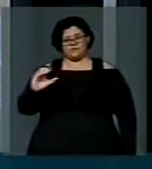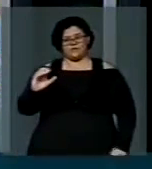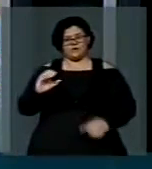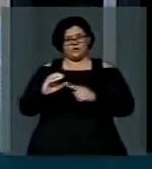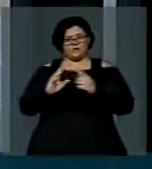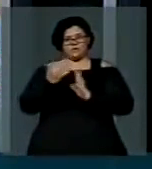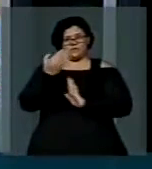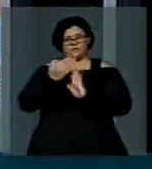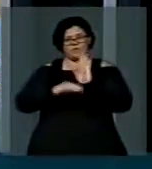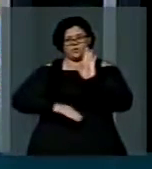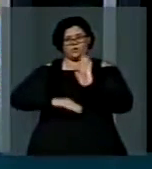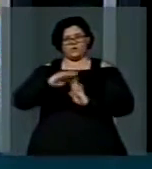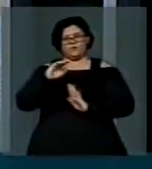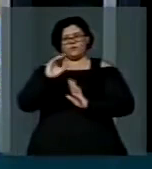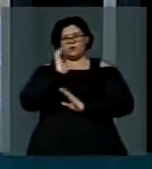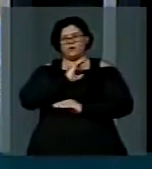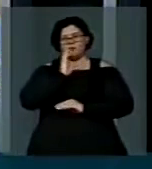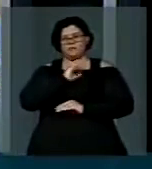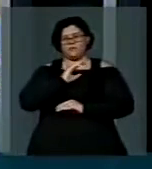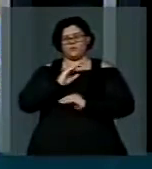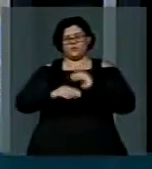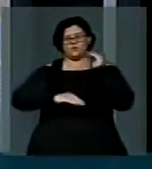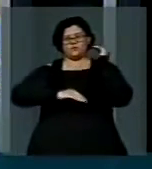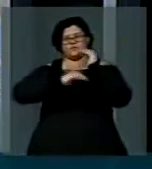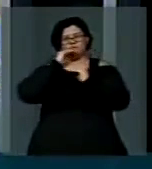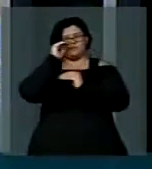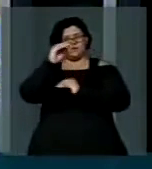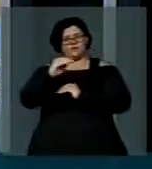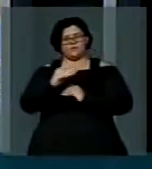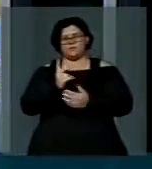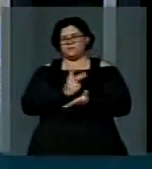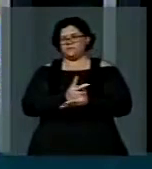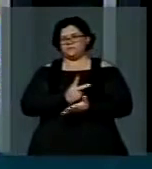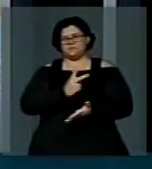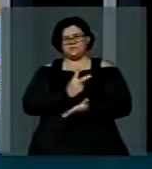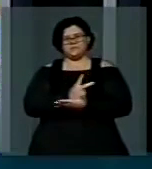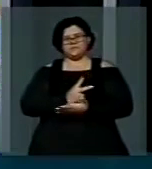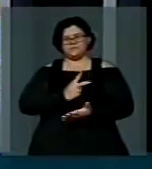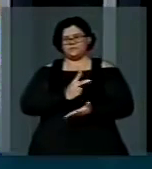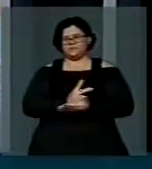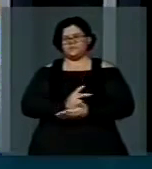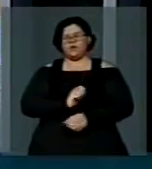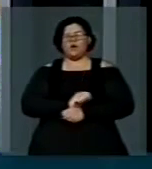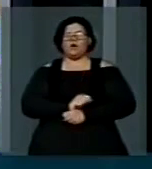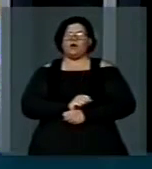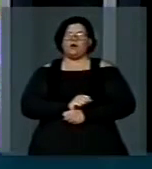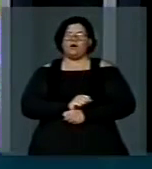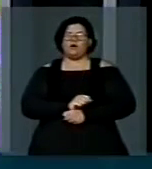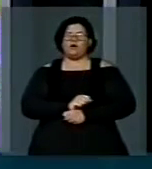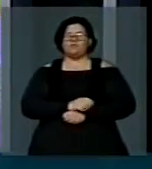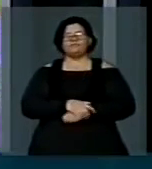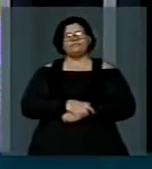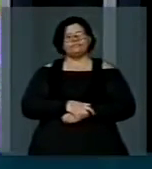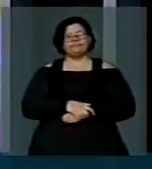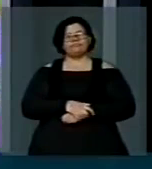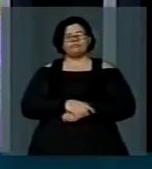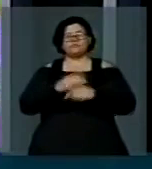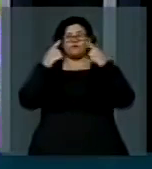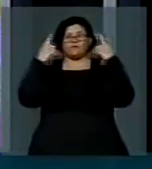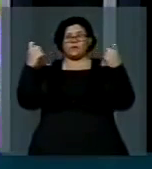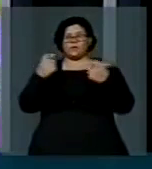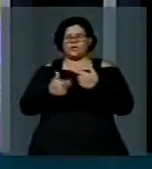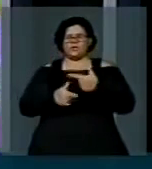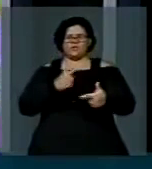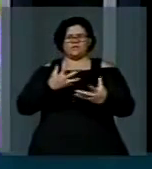Programa de Aceleração do Crescimento, está empacado. São muitos problemas de violência. Ontem,